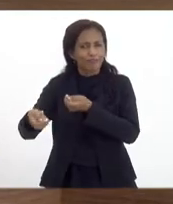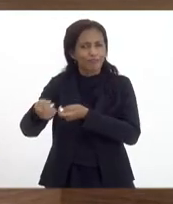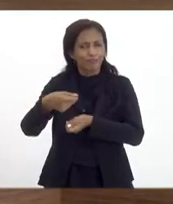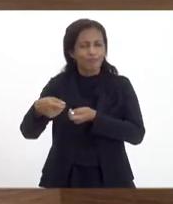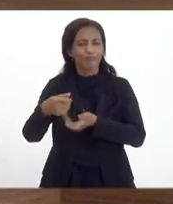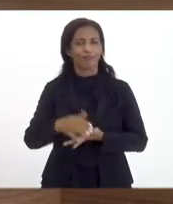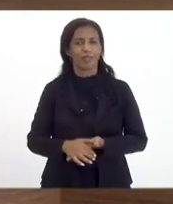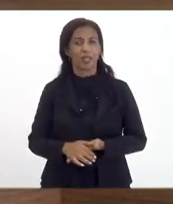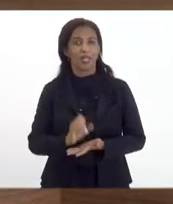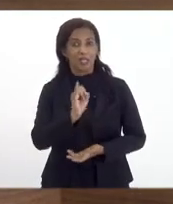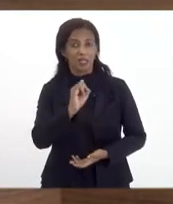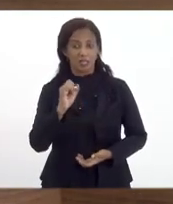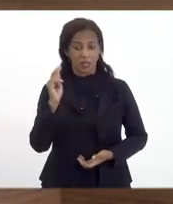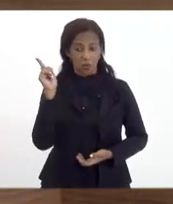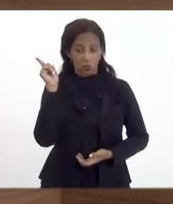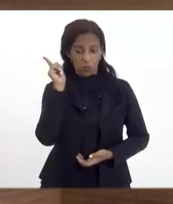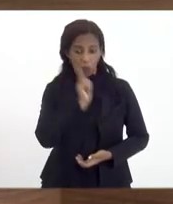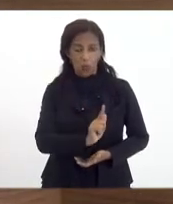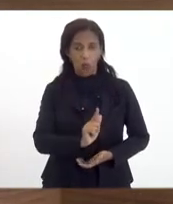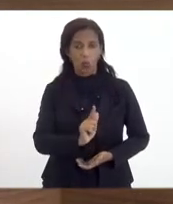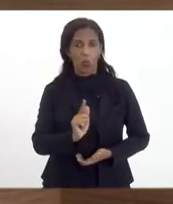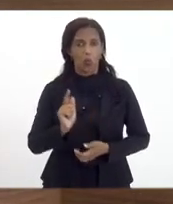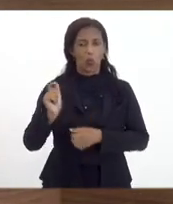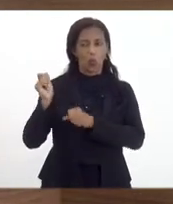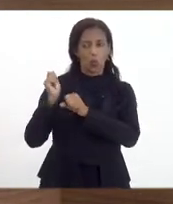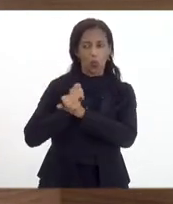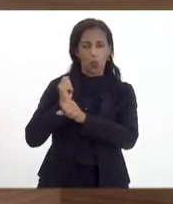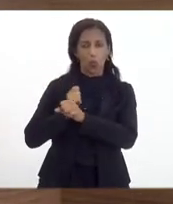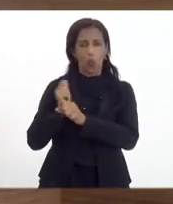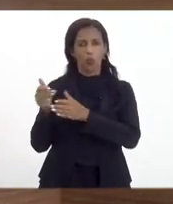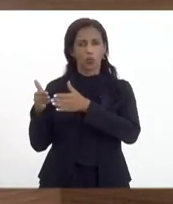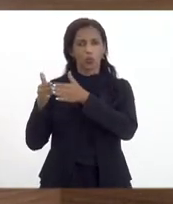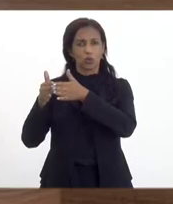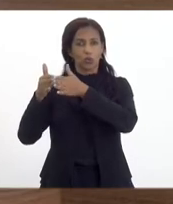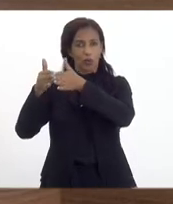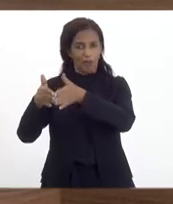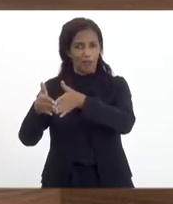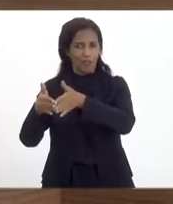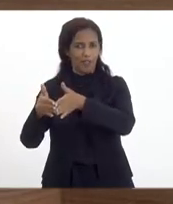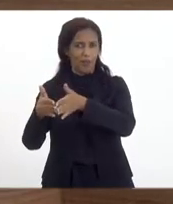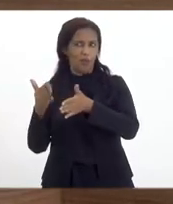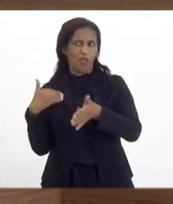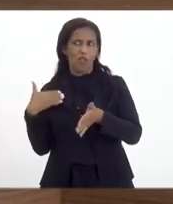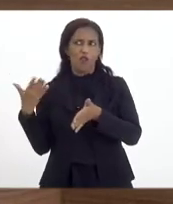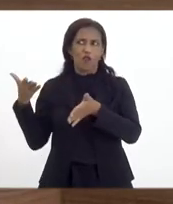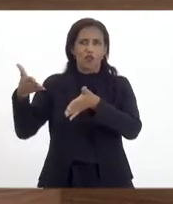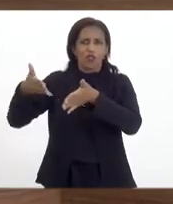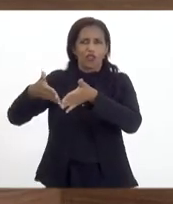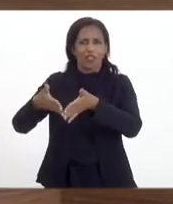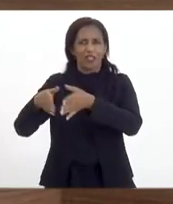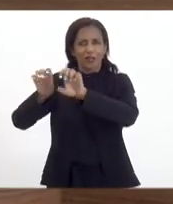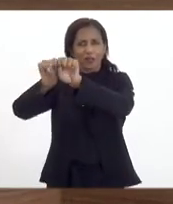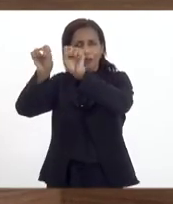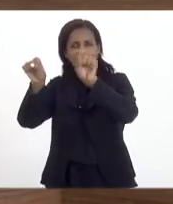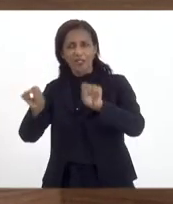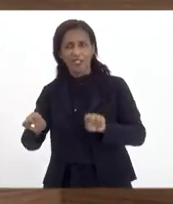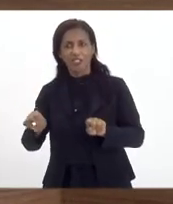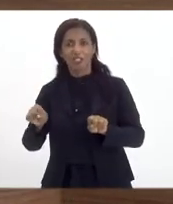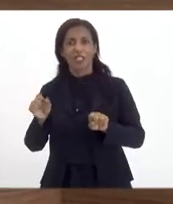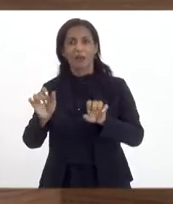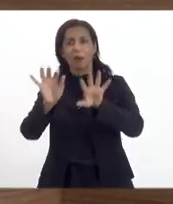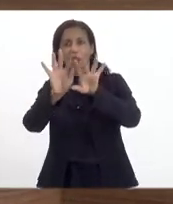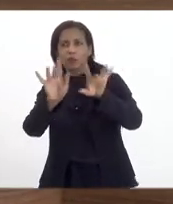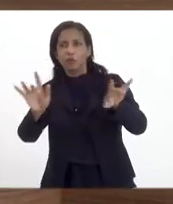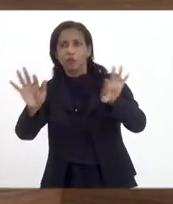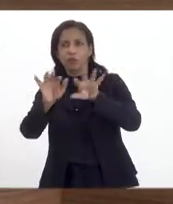exemplo, se nós conquistarmos a construção de um navio de superfície, por exemplo, eu vou chegar lá no sistema e vou colocar lá